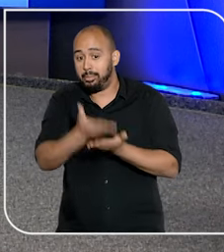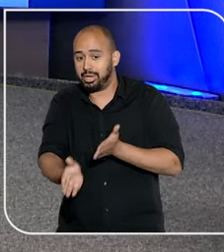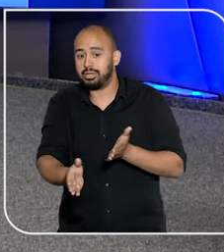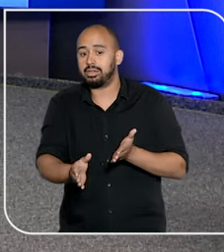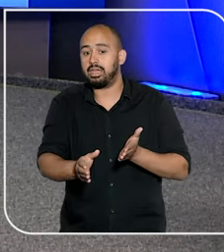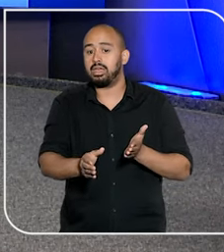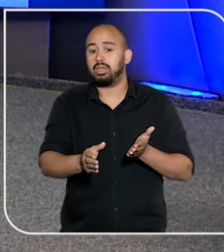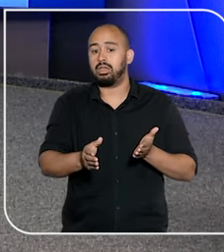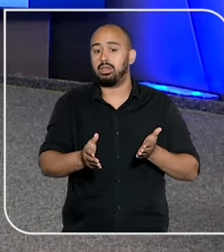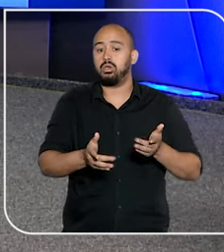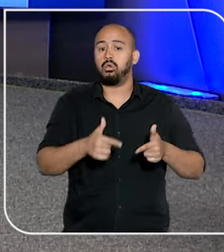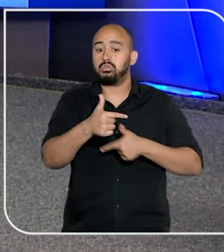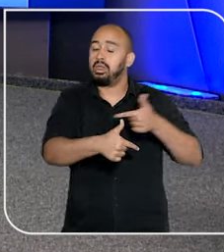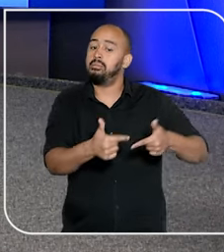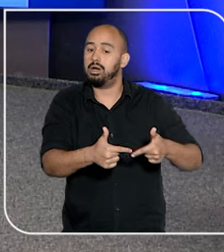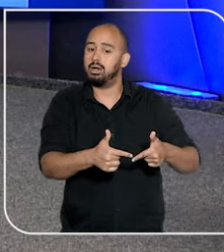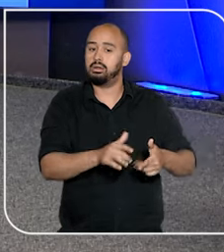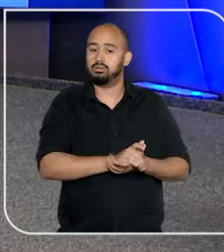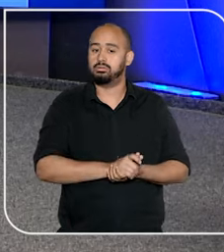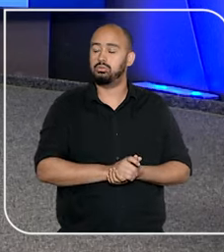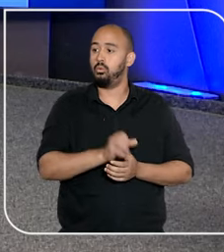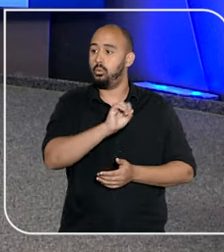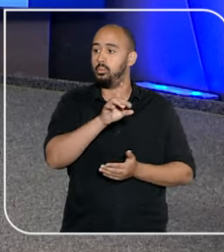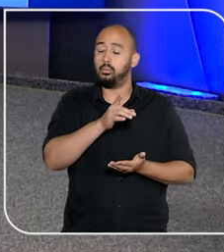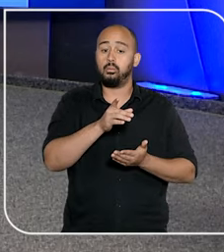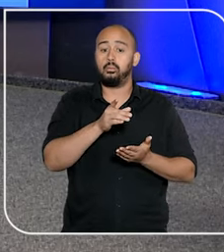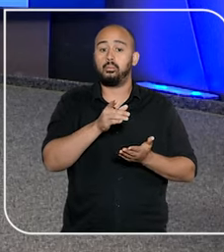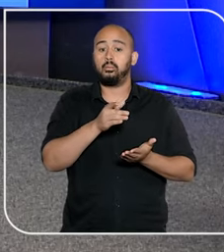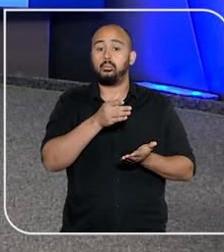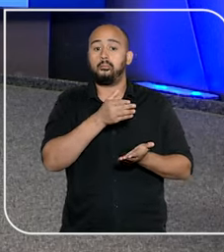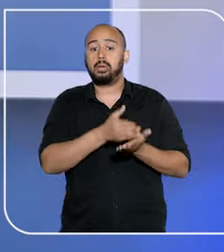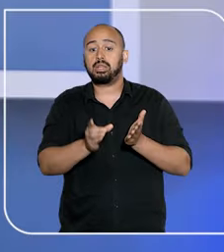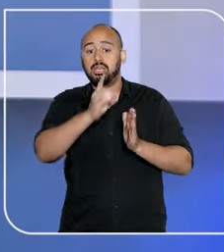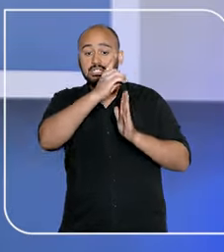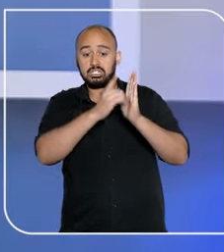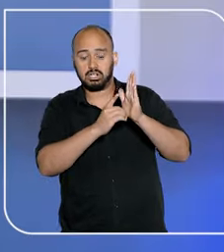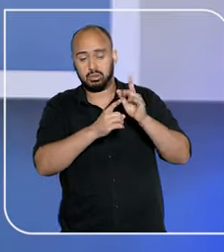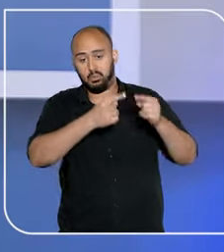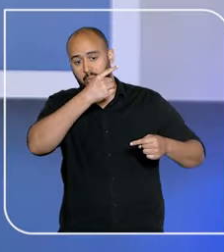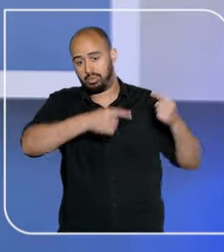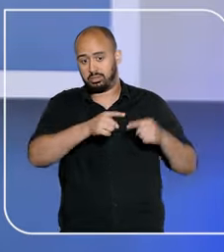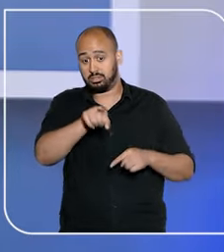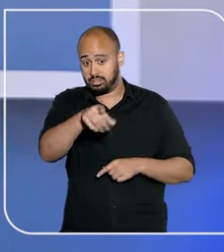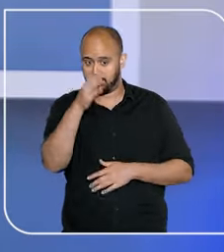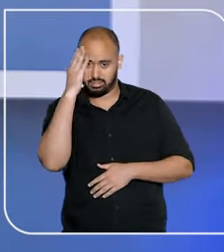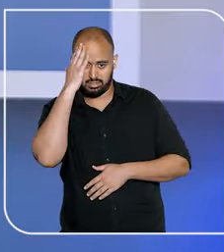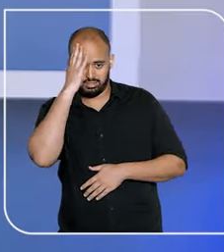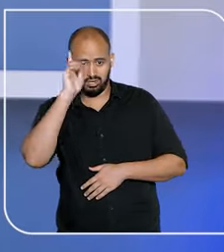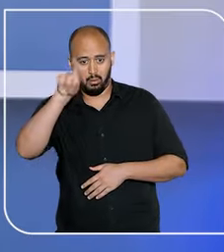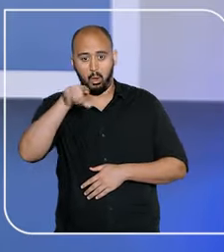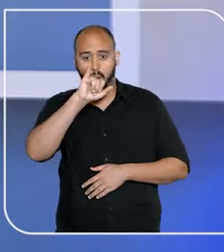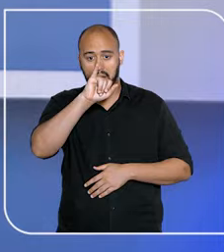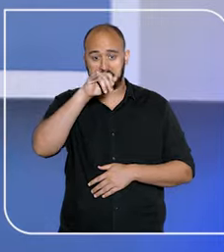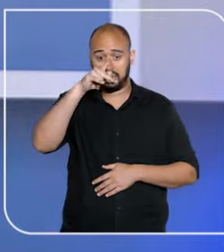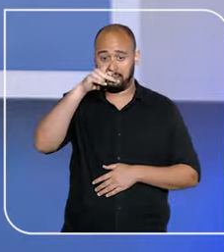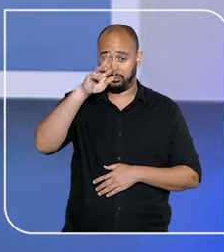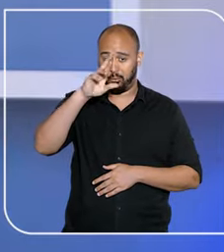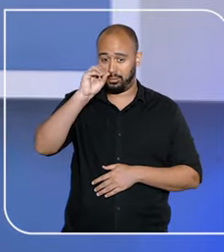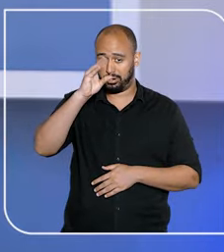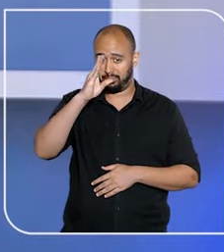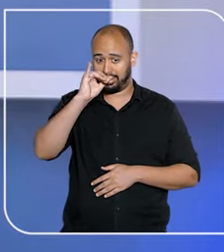e a suspensão dos direitos políticos. Agora que você já sabe o que é